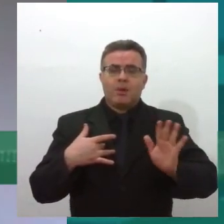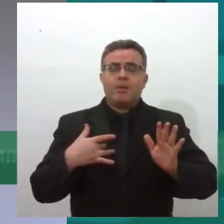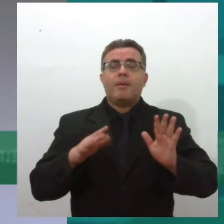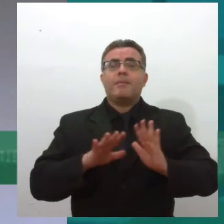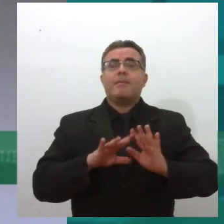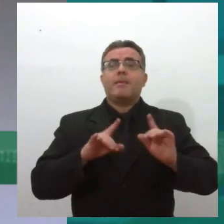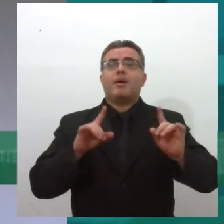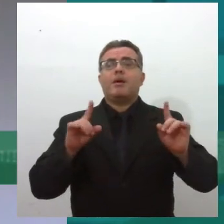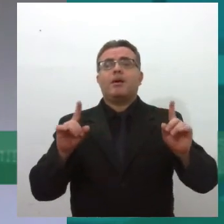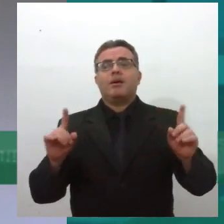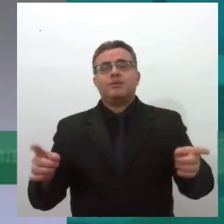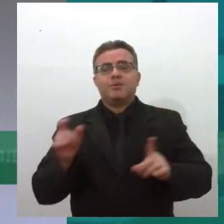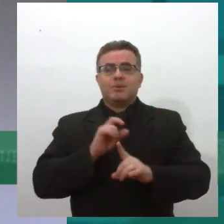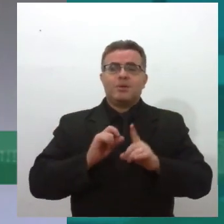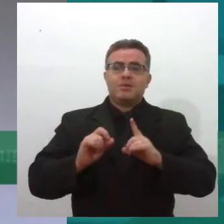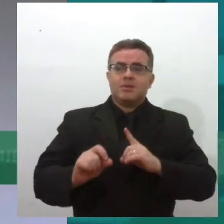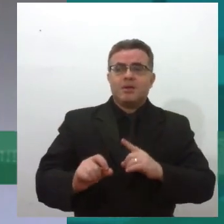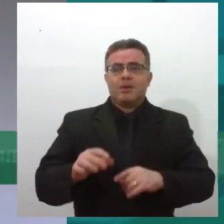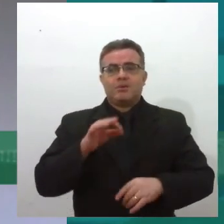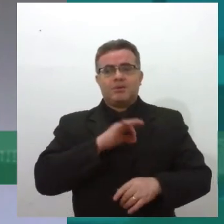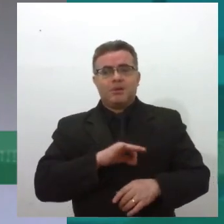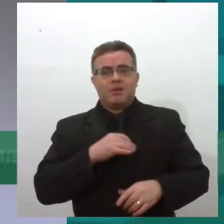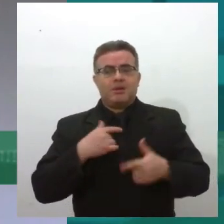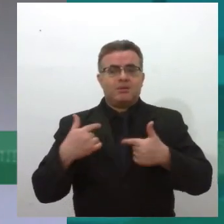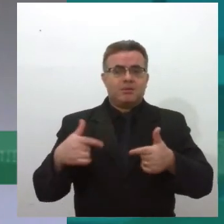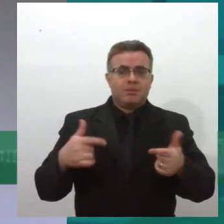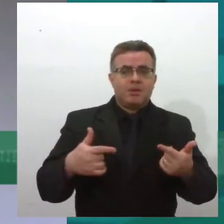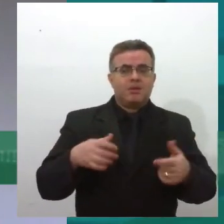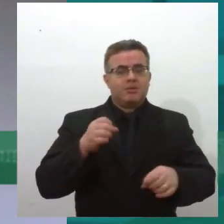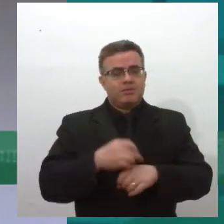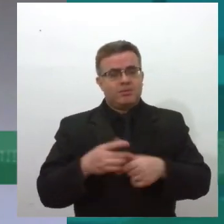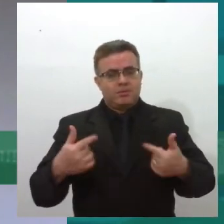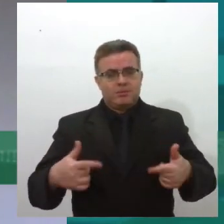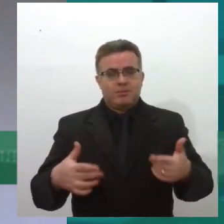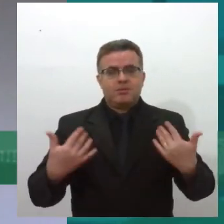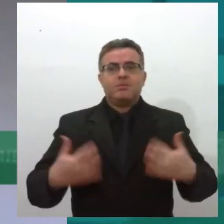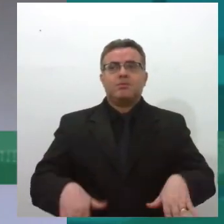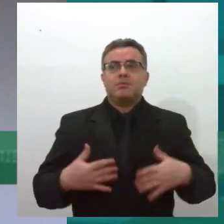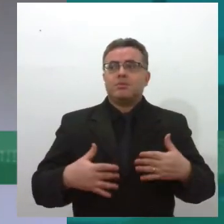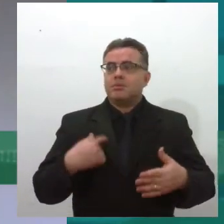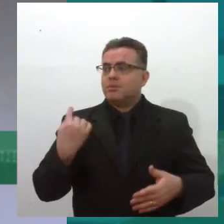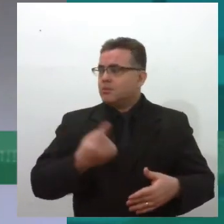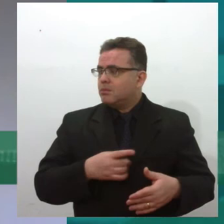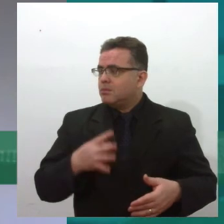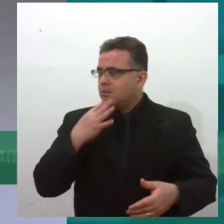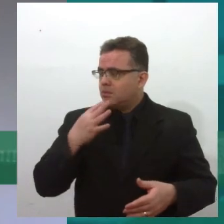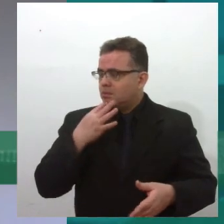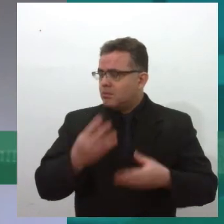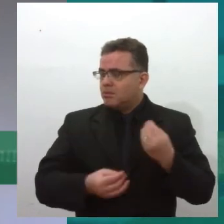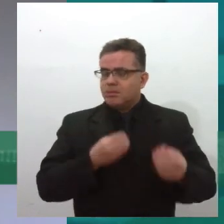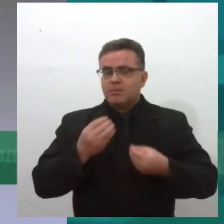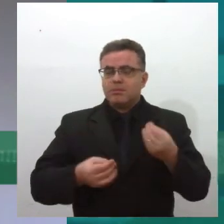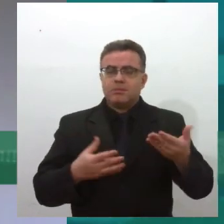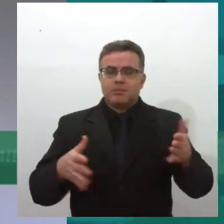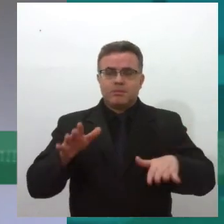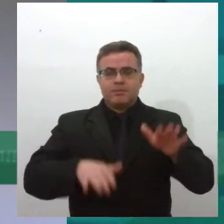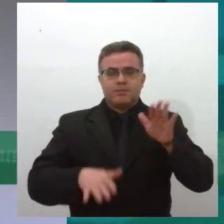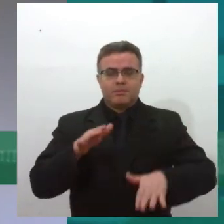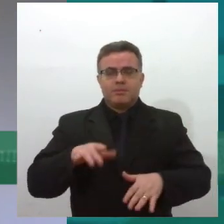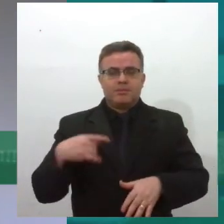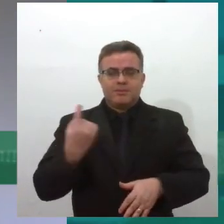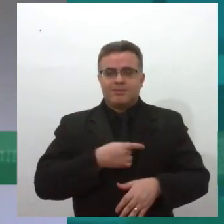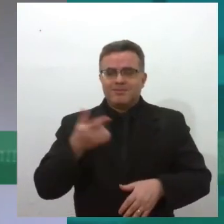pela condição social, que é, essa é realmente uma coisa que dá para mexer, né, a condição de saúde, talvez, muitas vezes, a gente não